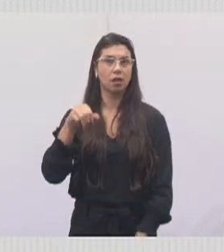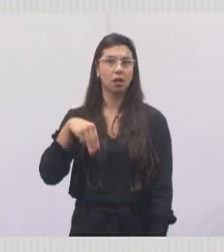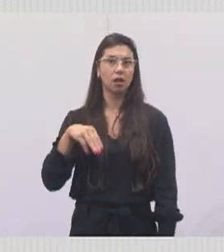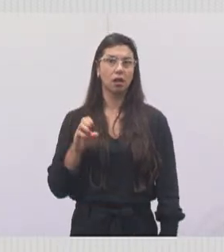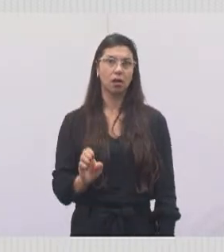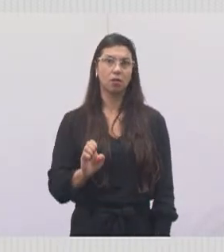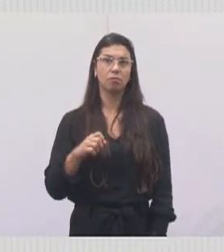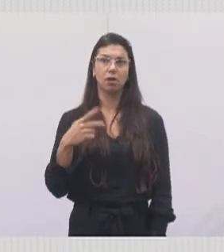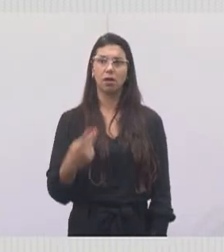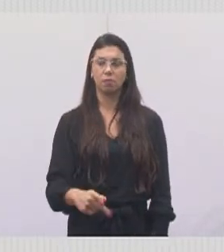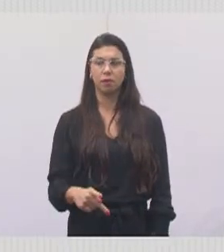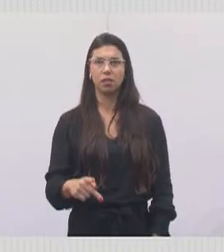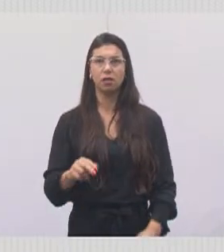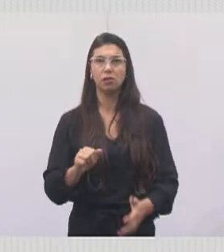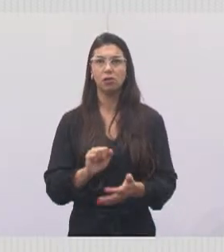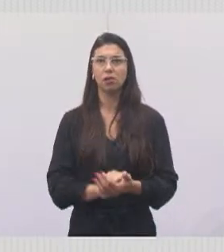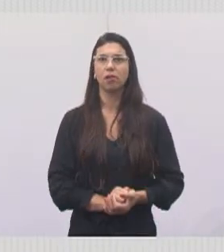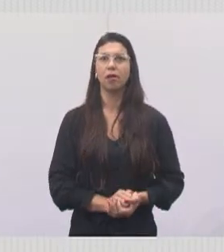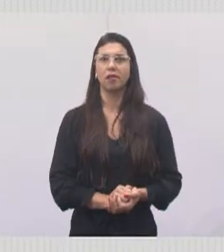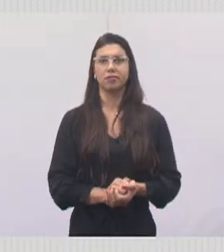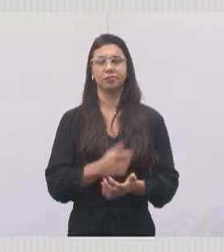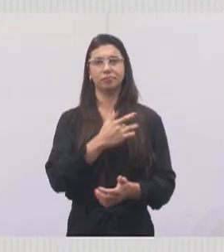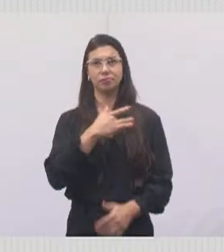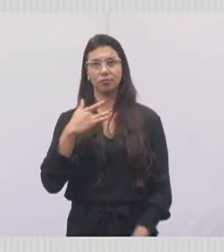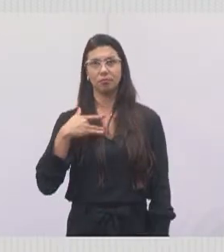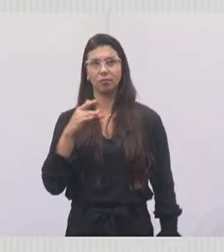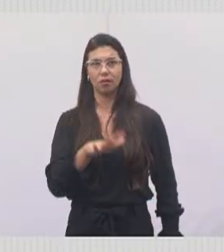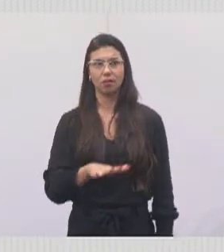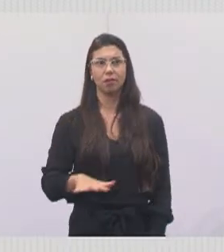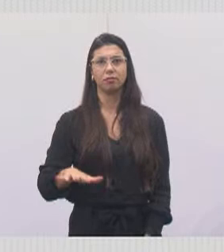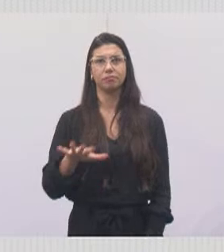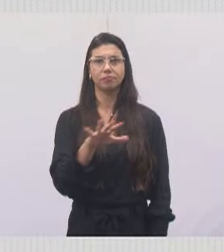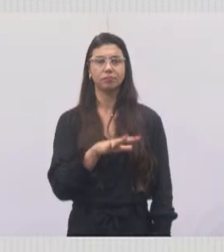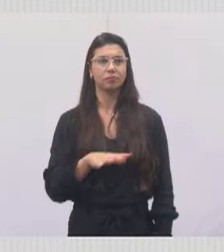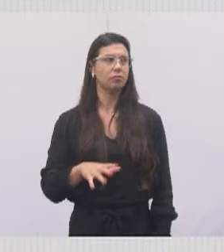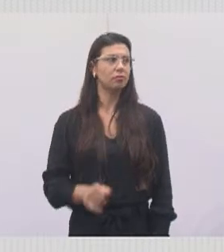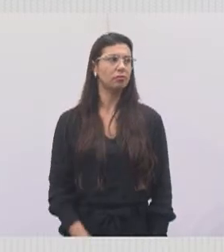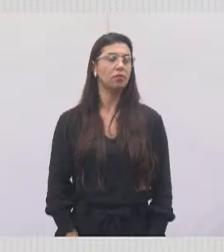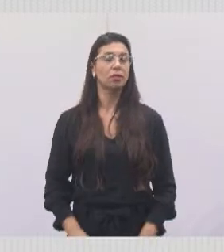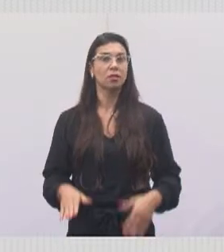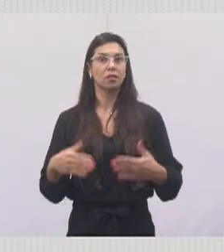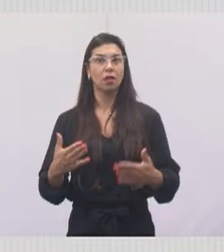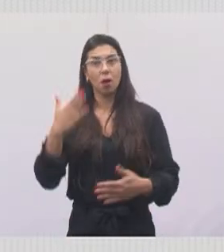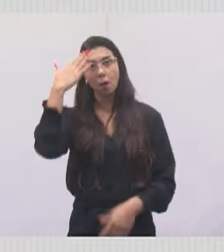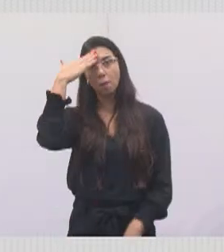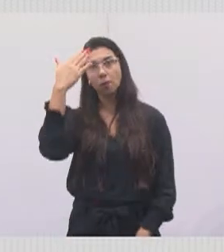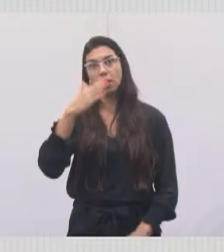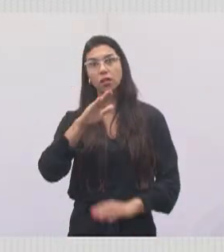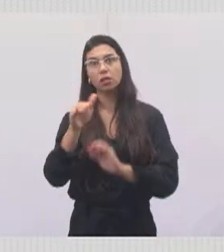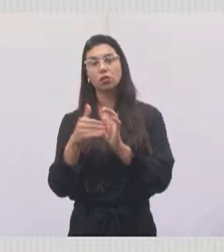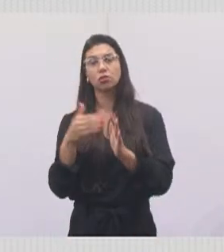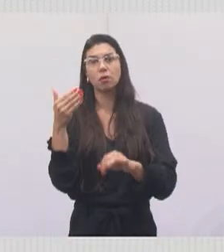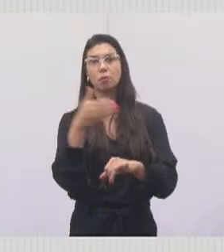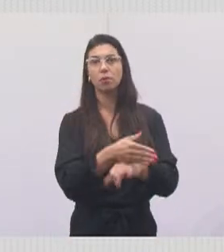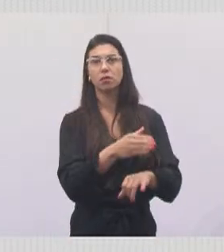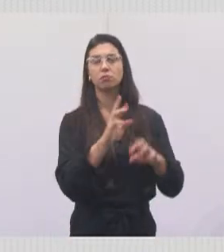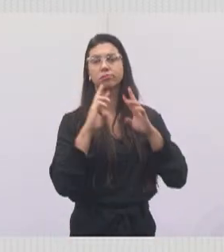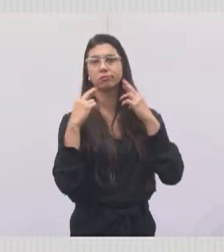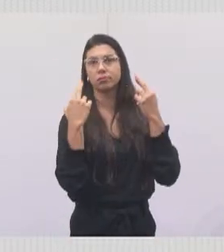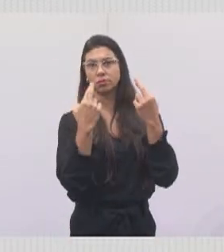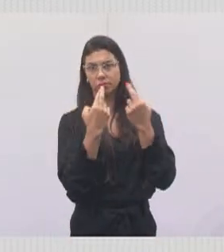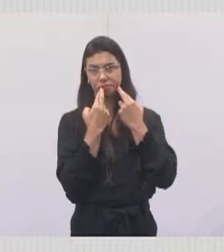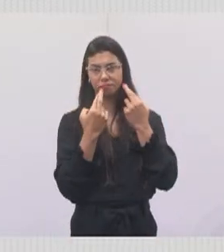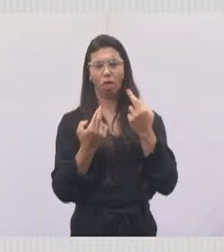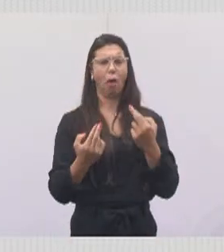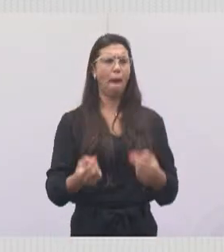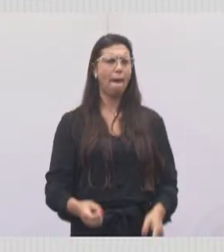aparelho aqui na nossa cidade, que é para a saúde dos munícipes aqui da nossa cidade de Jacareitão. Muito obrigado a todos que participaram dessa